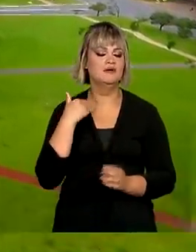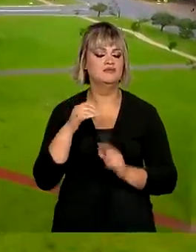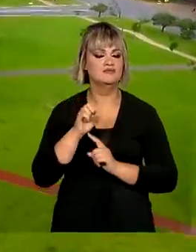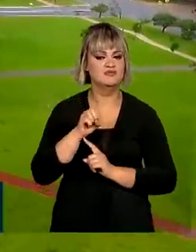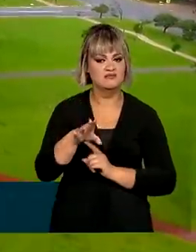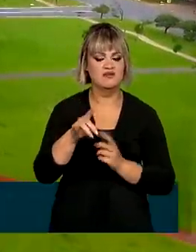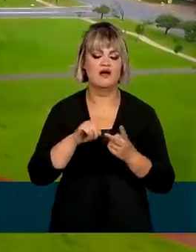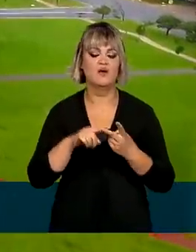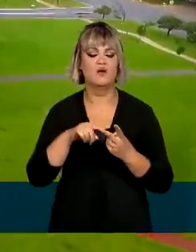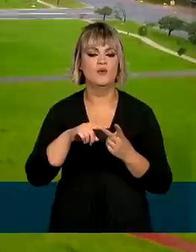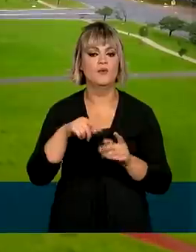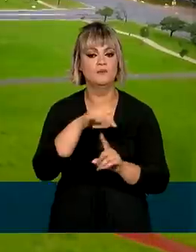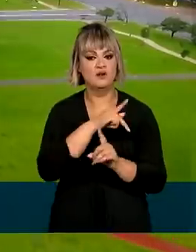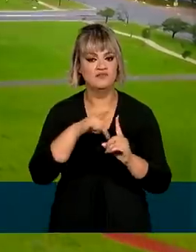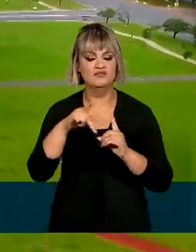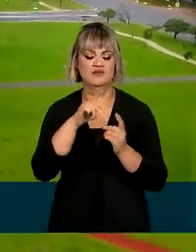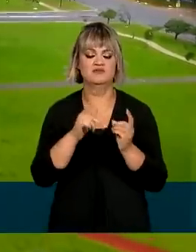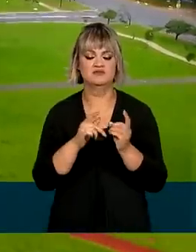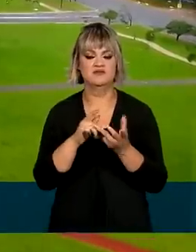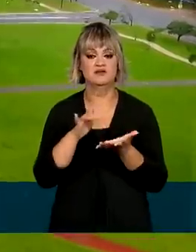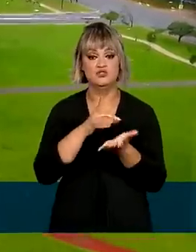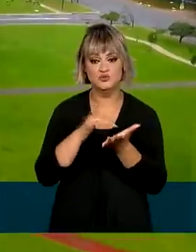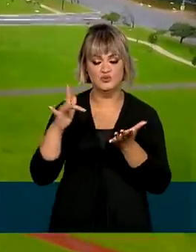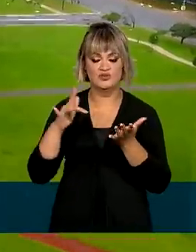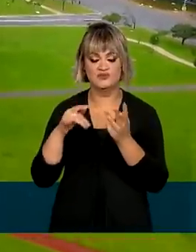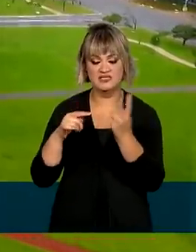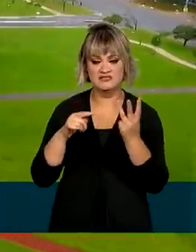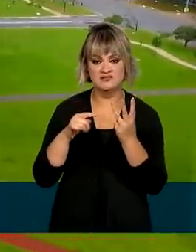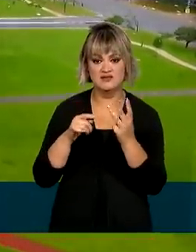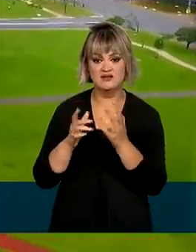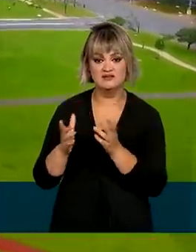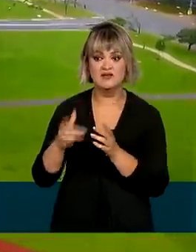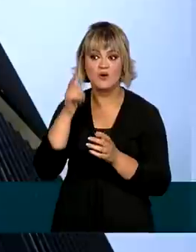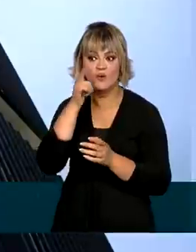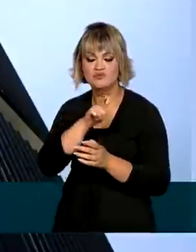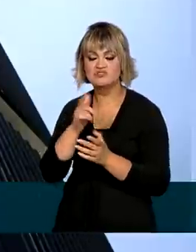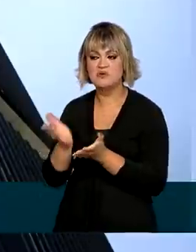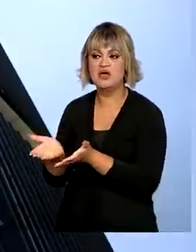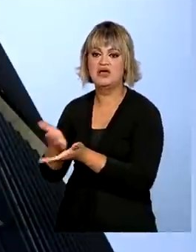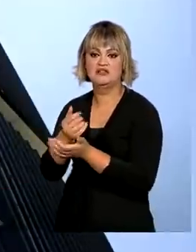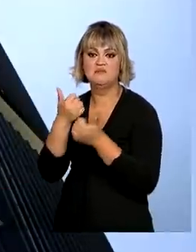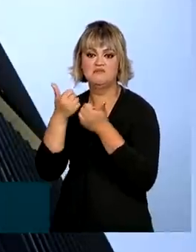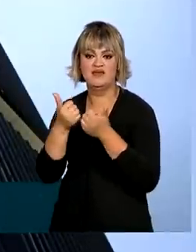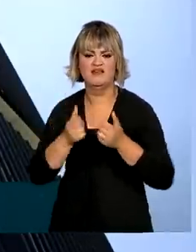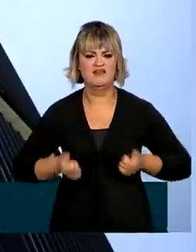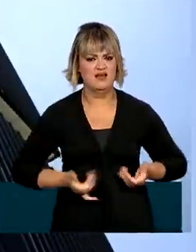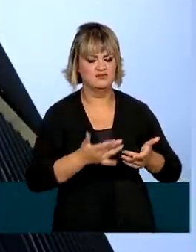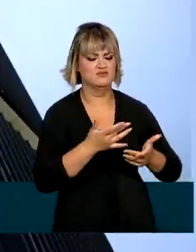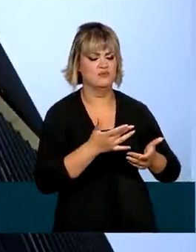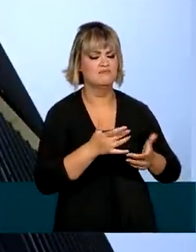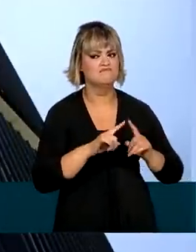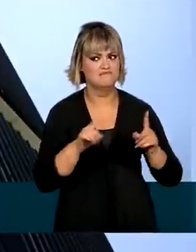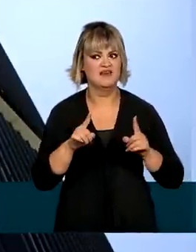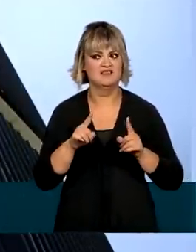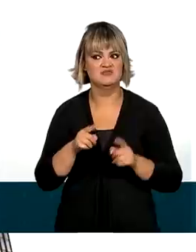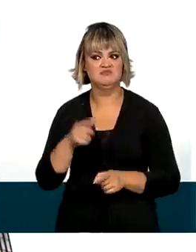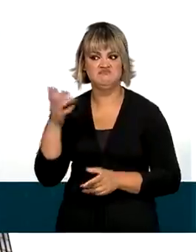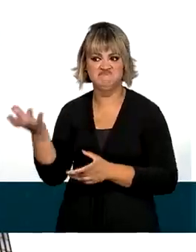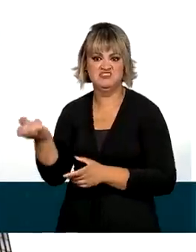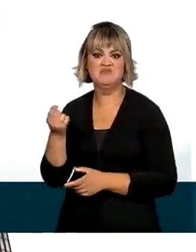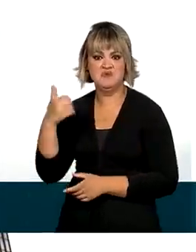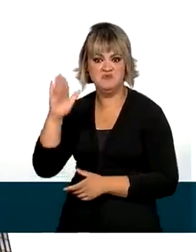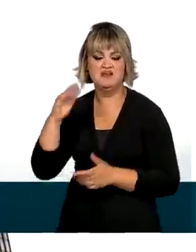Previdência Social e o Tesouro Nacional, conseguiu arrecadar mais do que gastar. Na ponta do lápis, o saldo positivo em